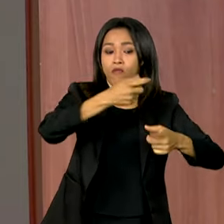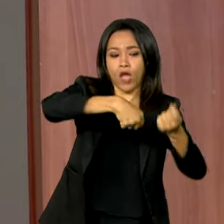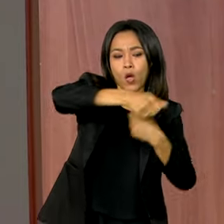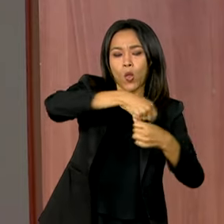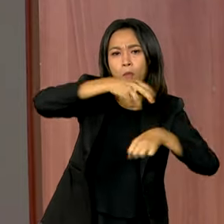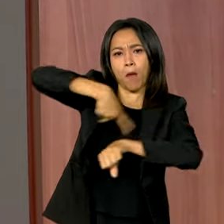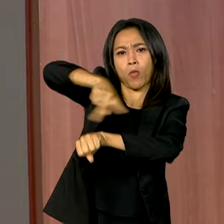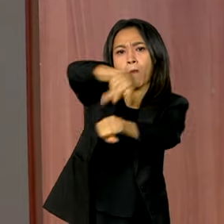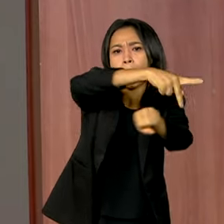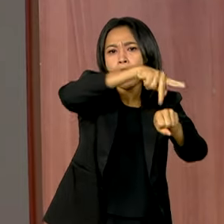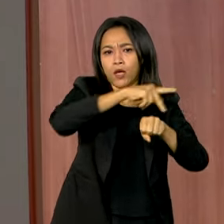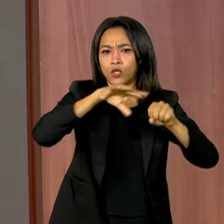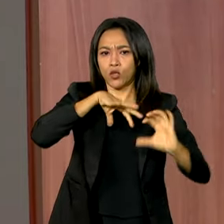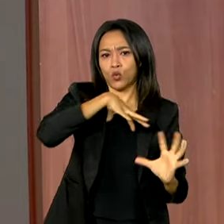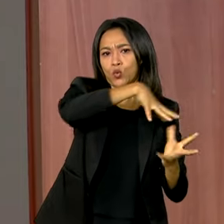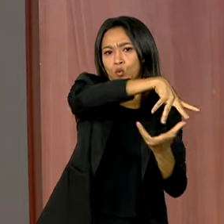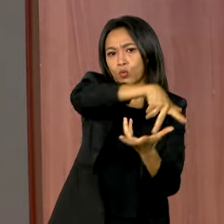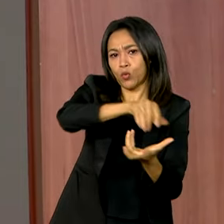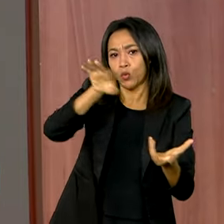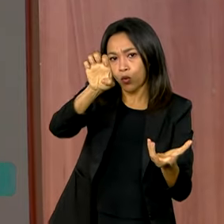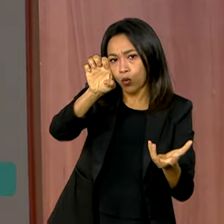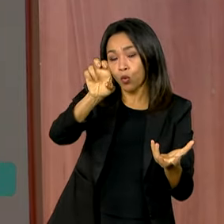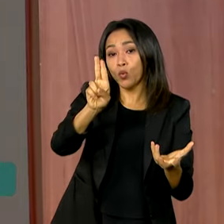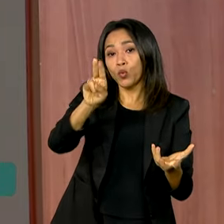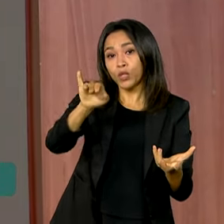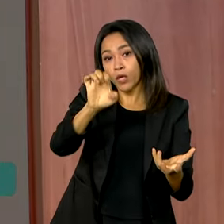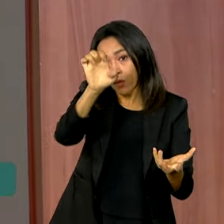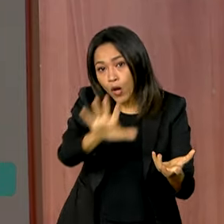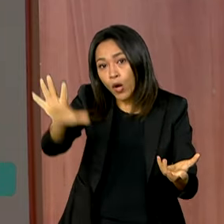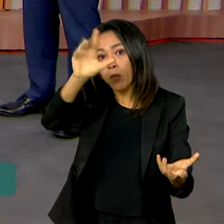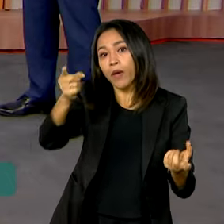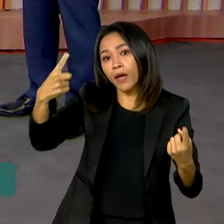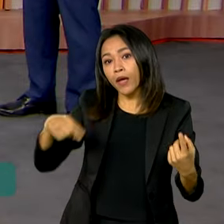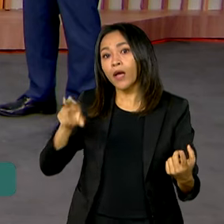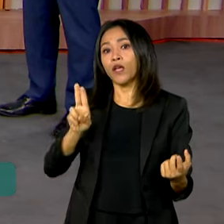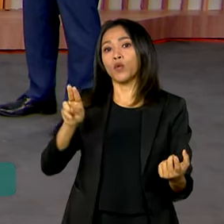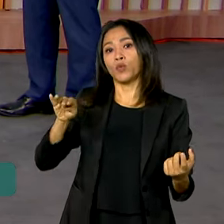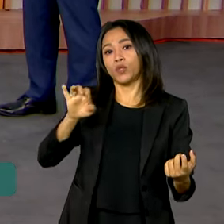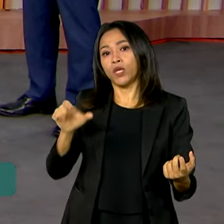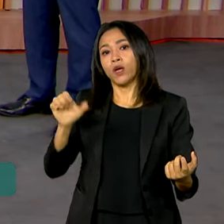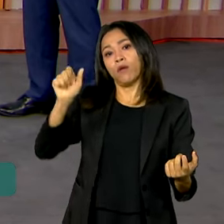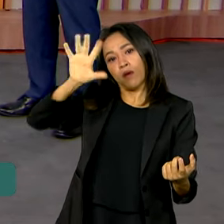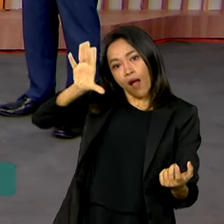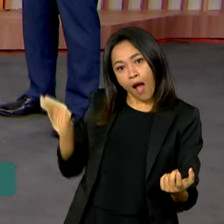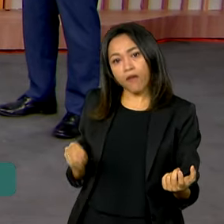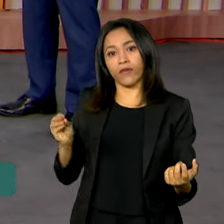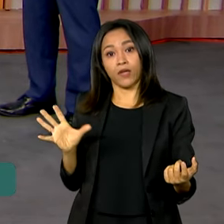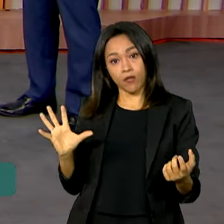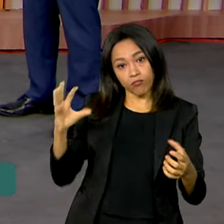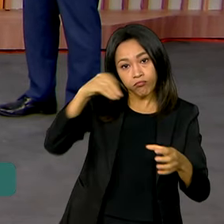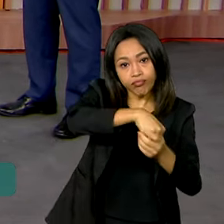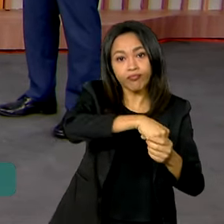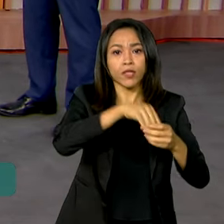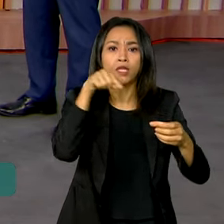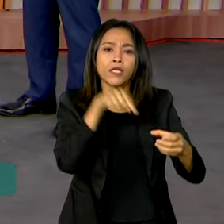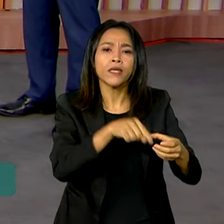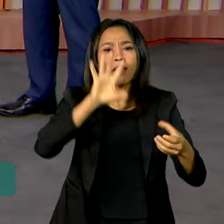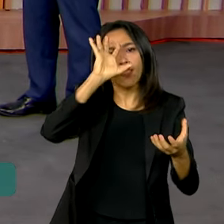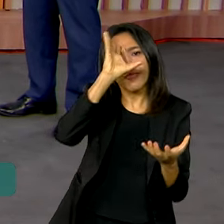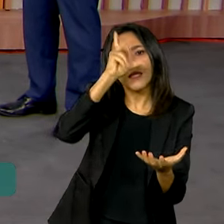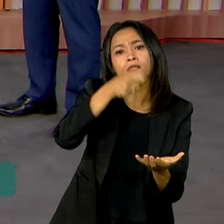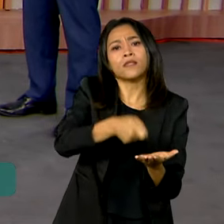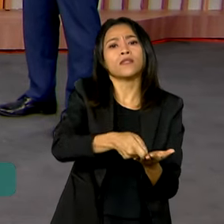potentes do mundo, mais a União Europeia e a União Africana, que decide os destinos da humanidade